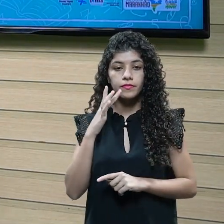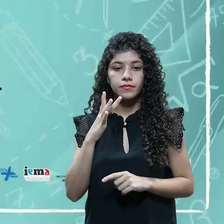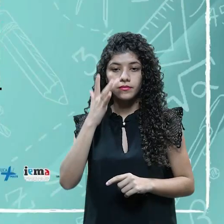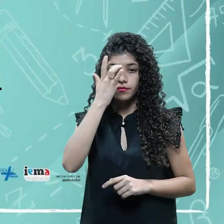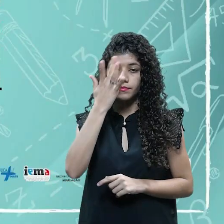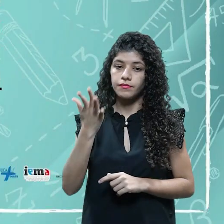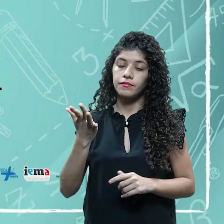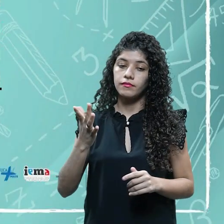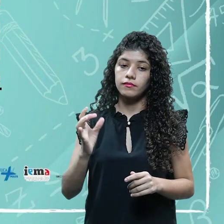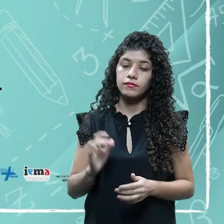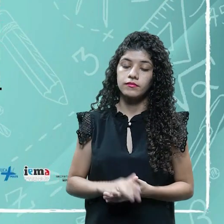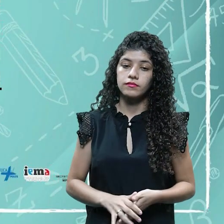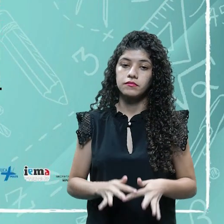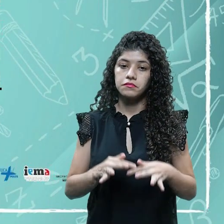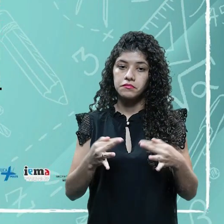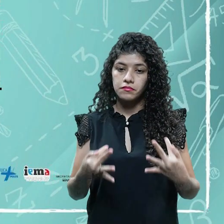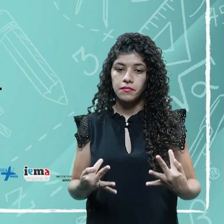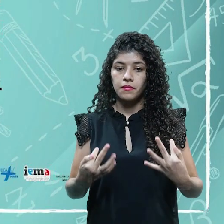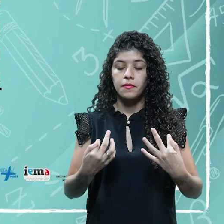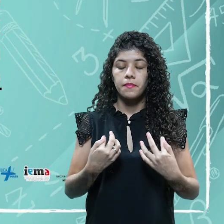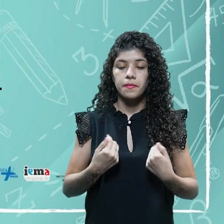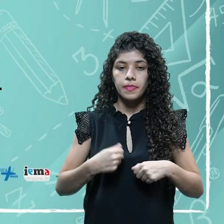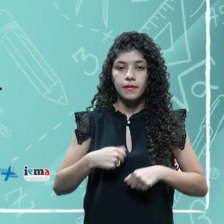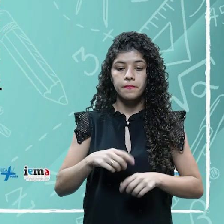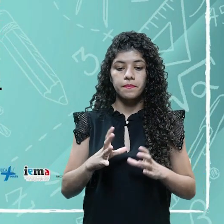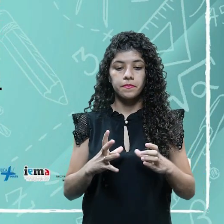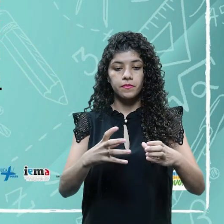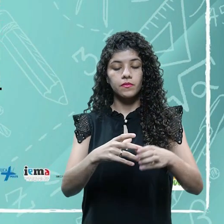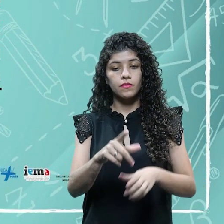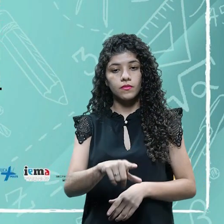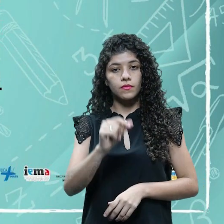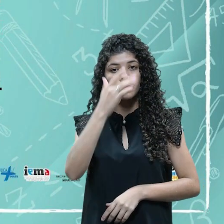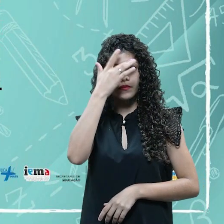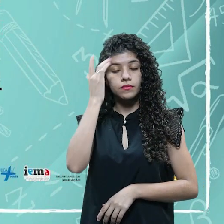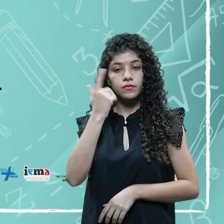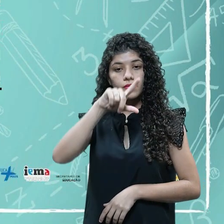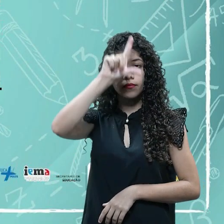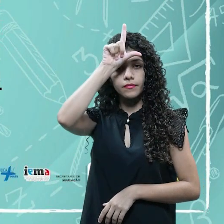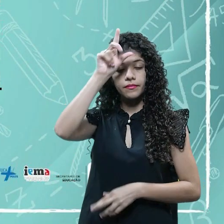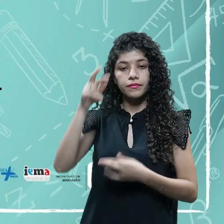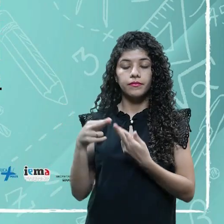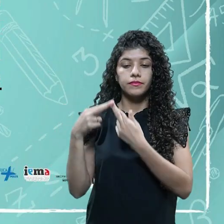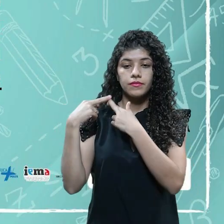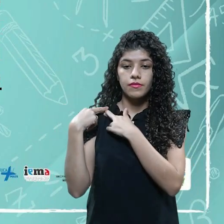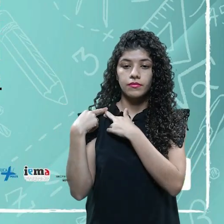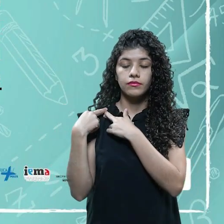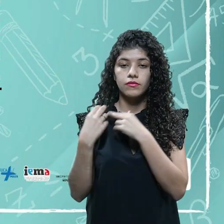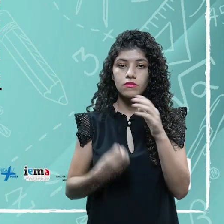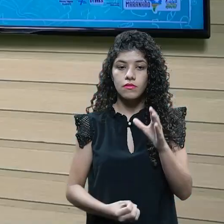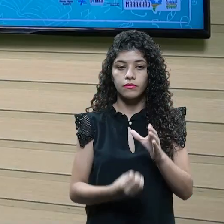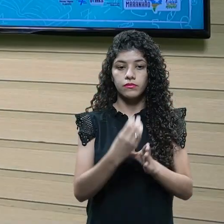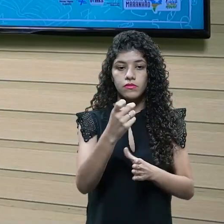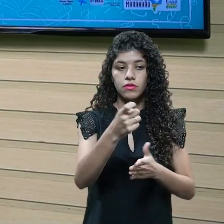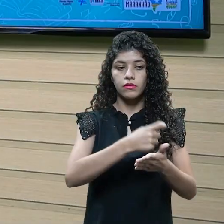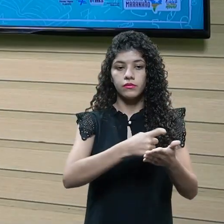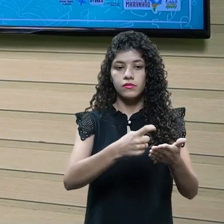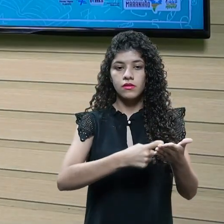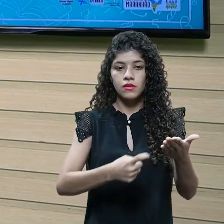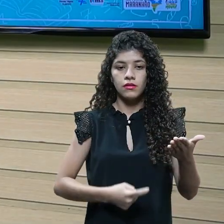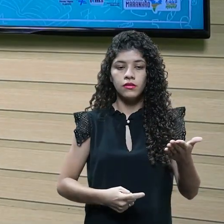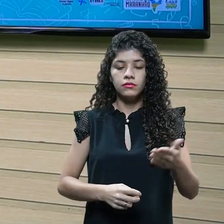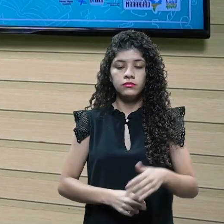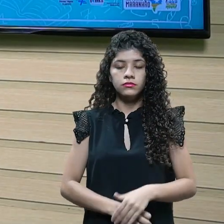a ser tomada pela turma é escolher quem será o responsável pela criação de roteiro. Então, escolhe aquela